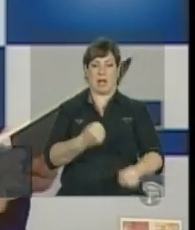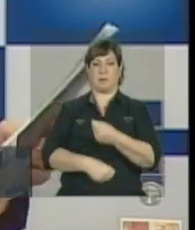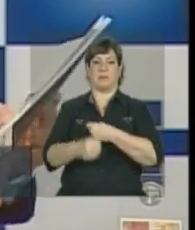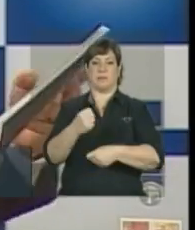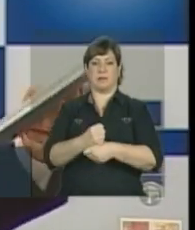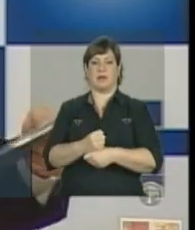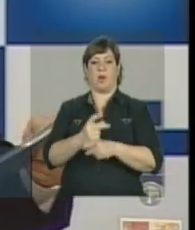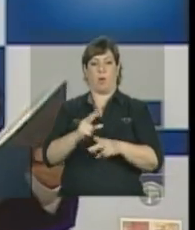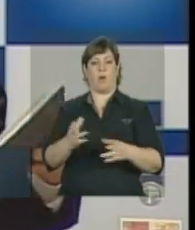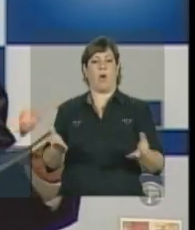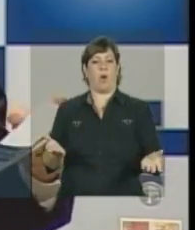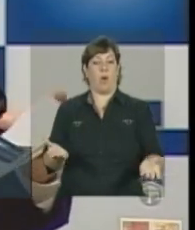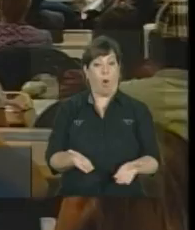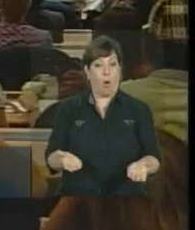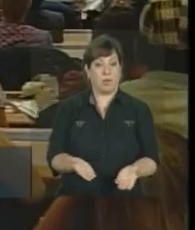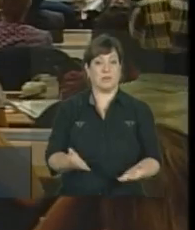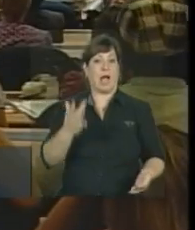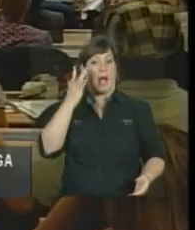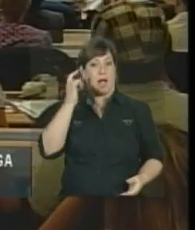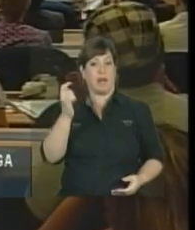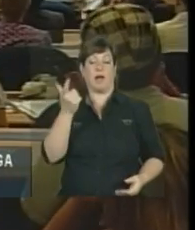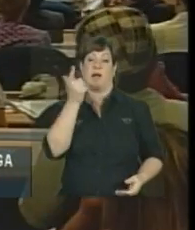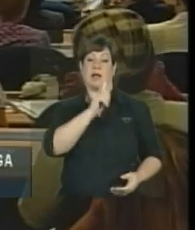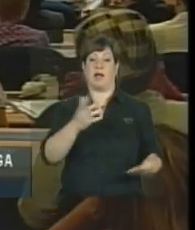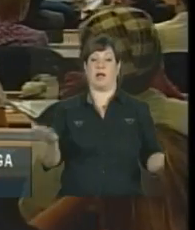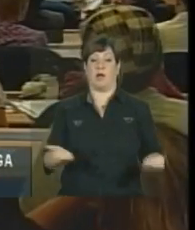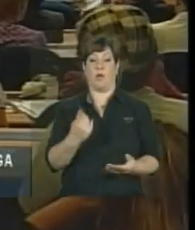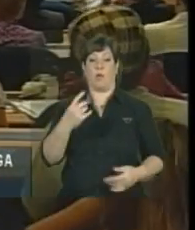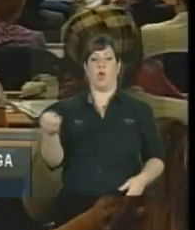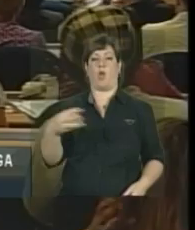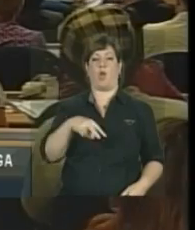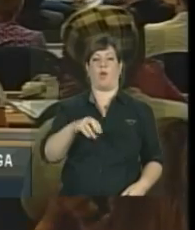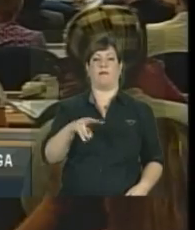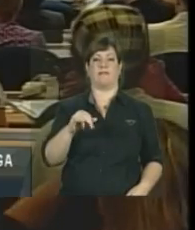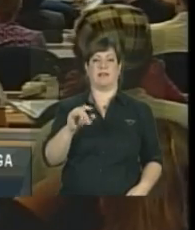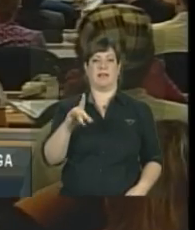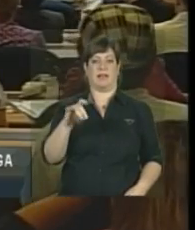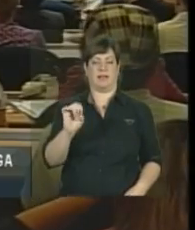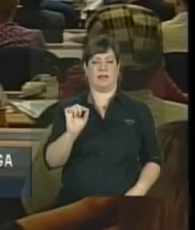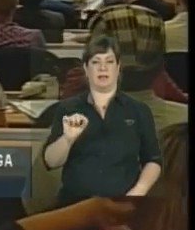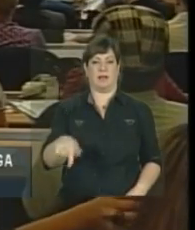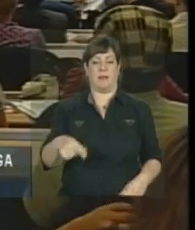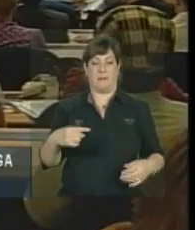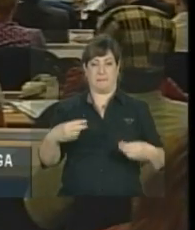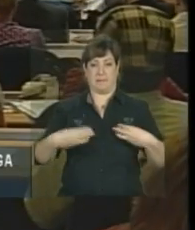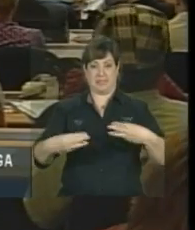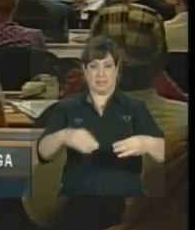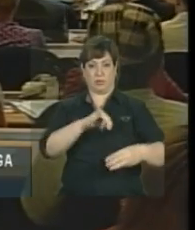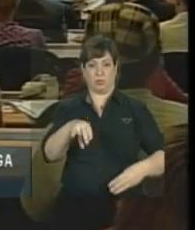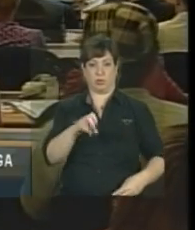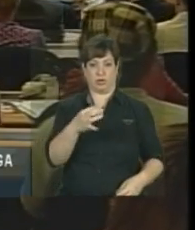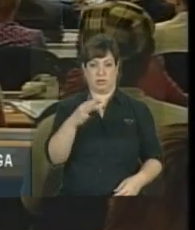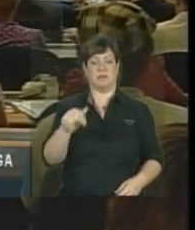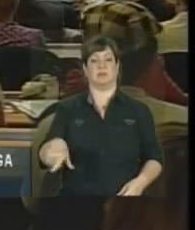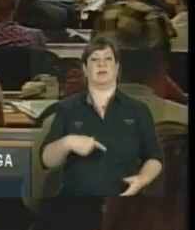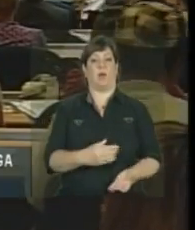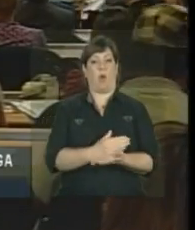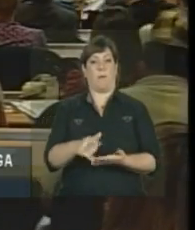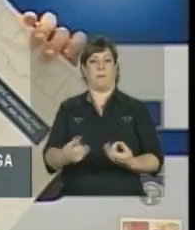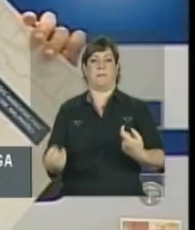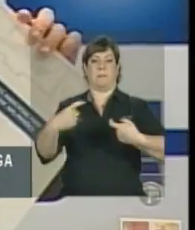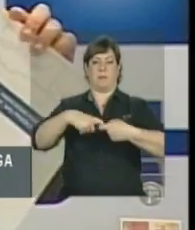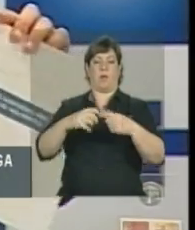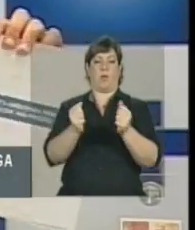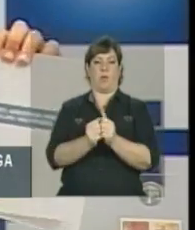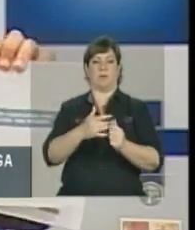amanhã, Rocine? E que esse ano ganha uma novidade, que é o Ministério da Justiça, a partir dessa parceria